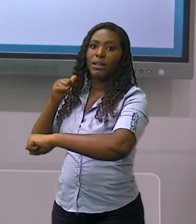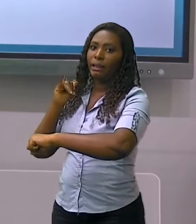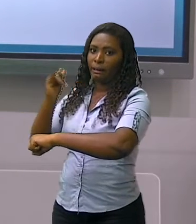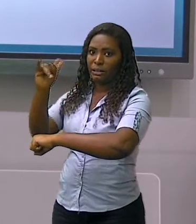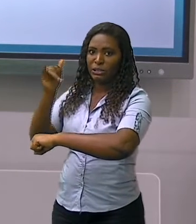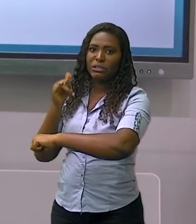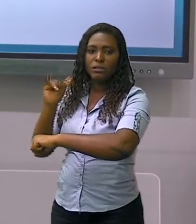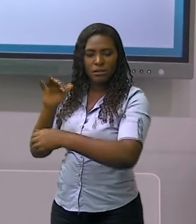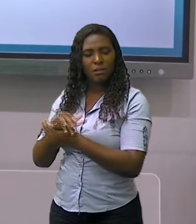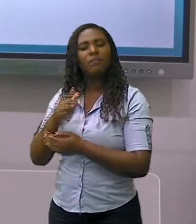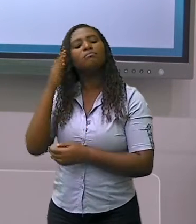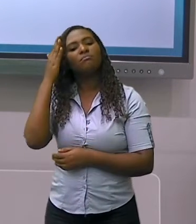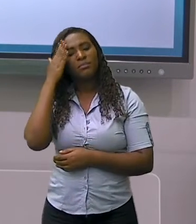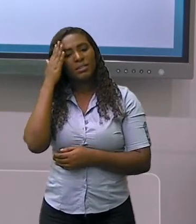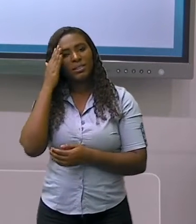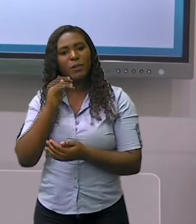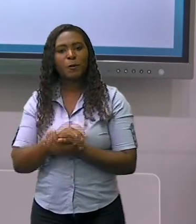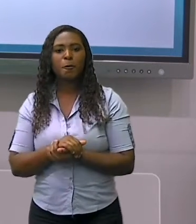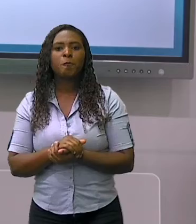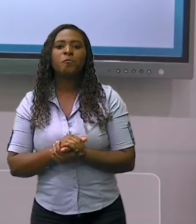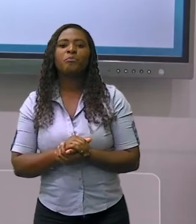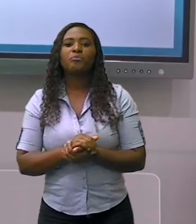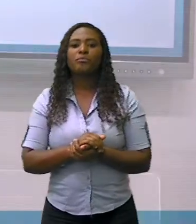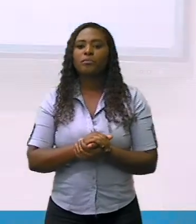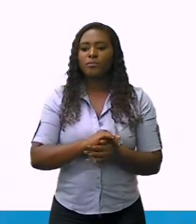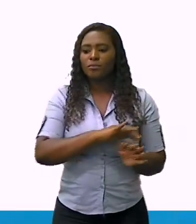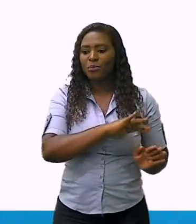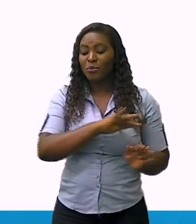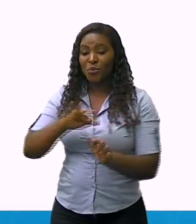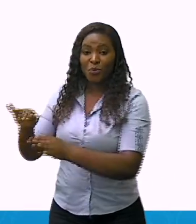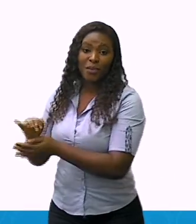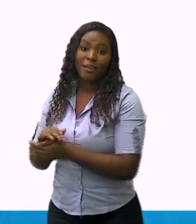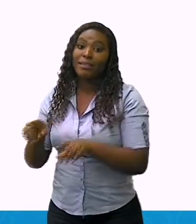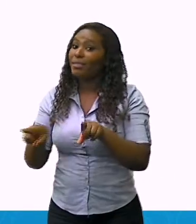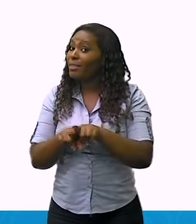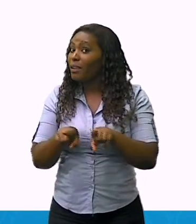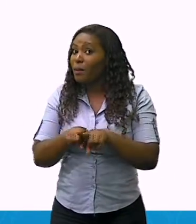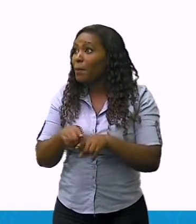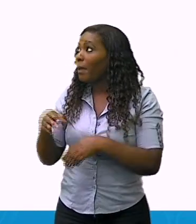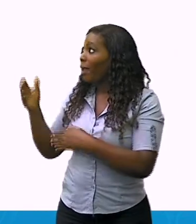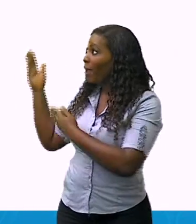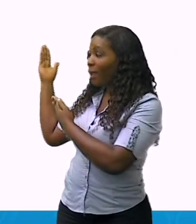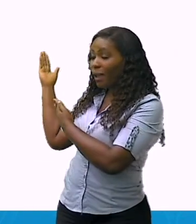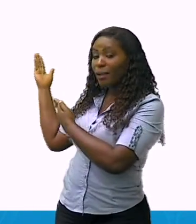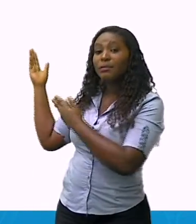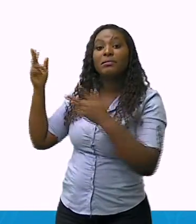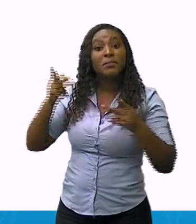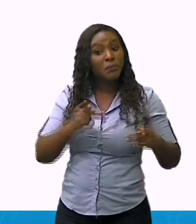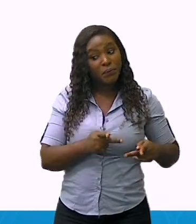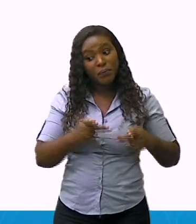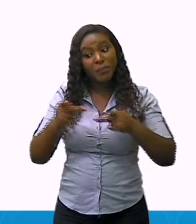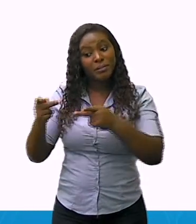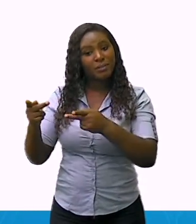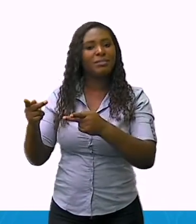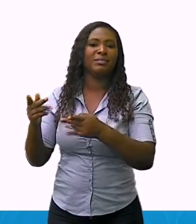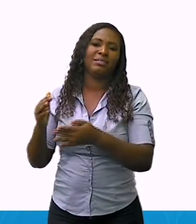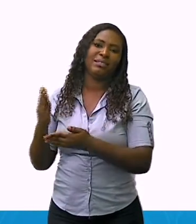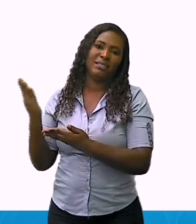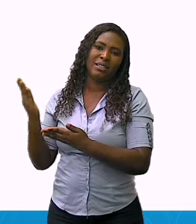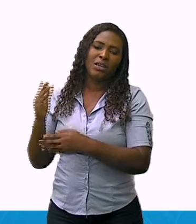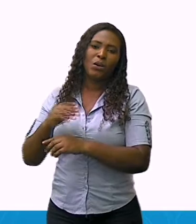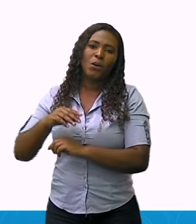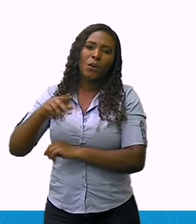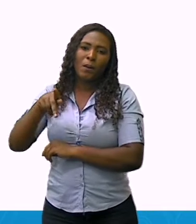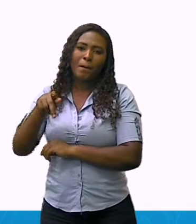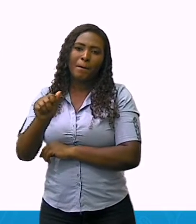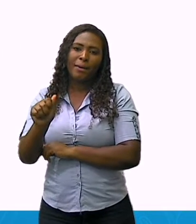outra paisagem natural? Uma excelente opção é o Parque Natural Municipal. Veja